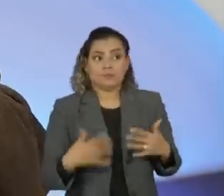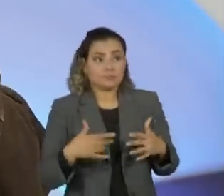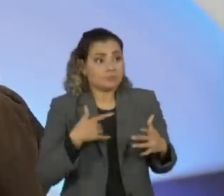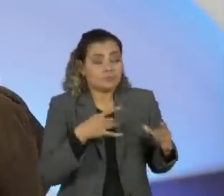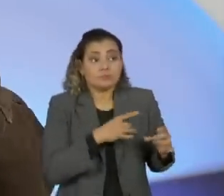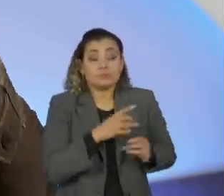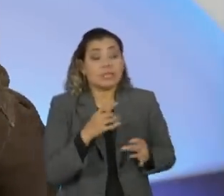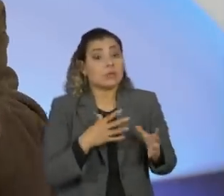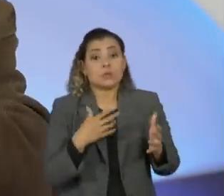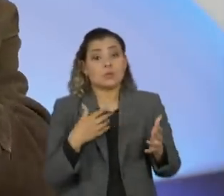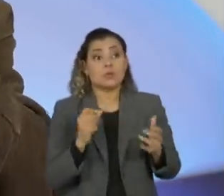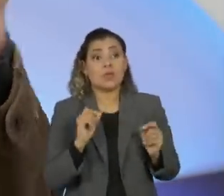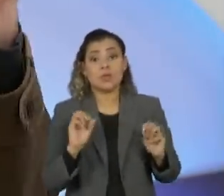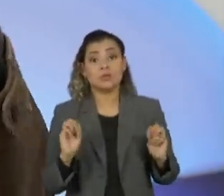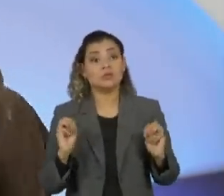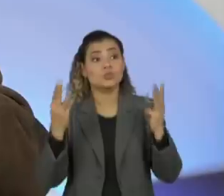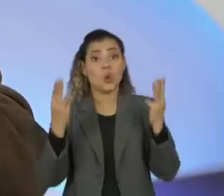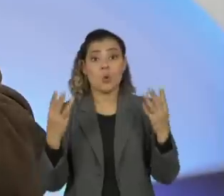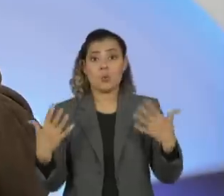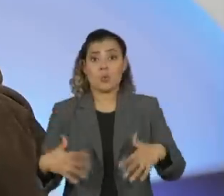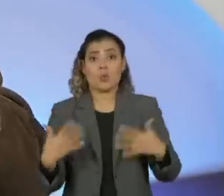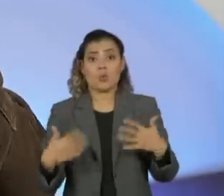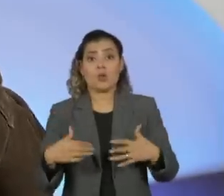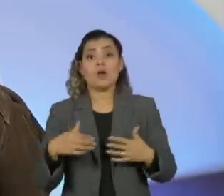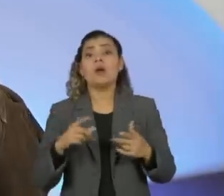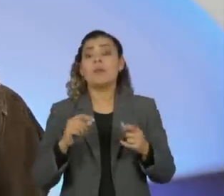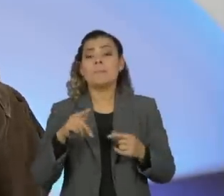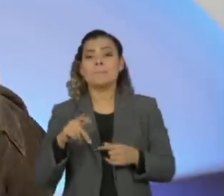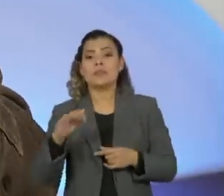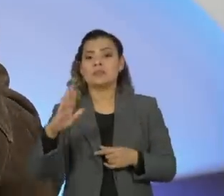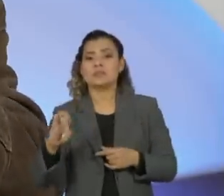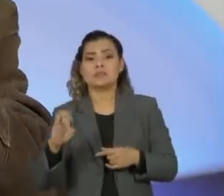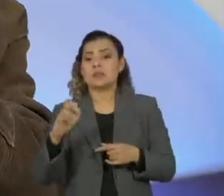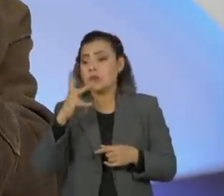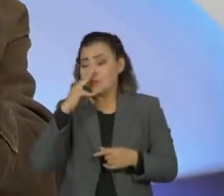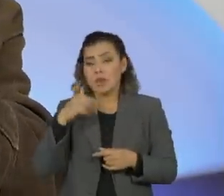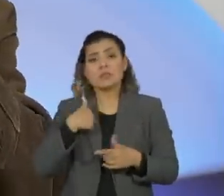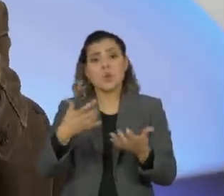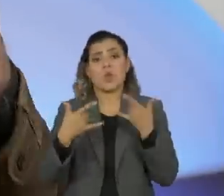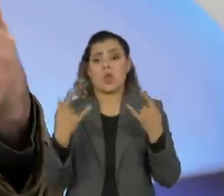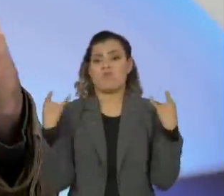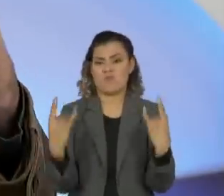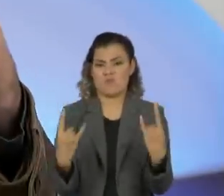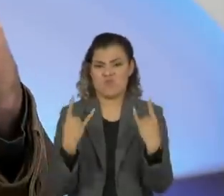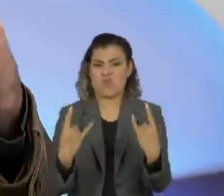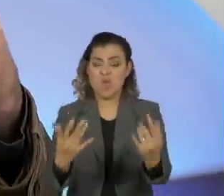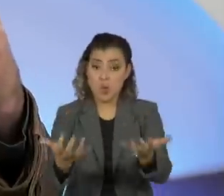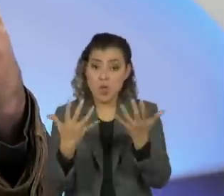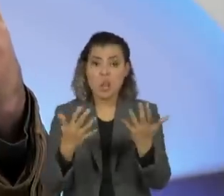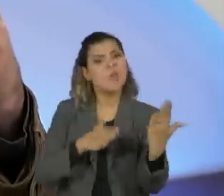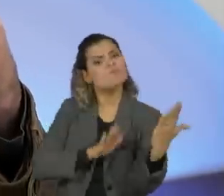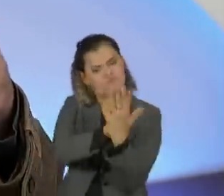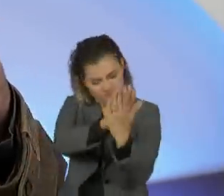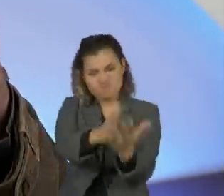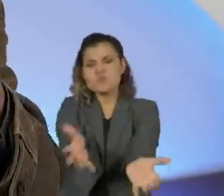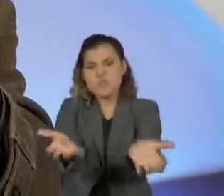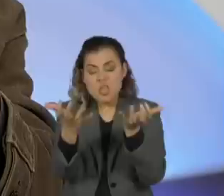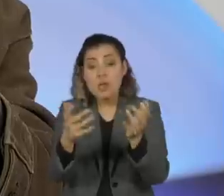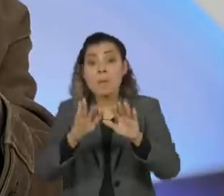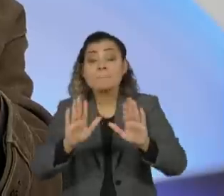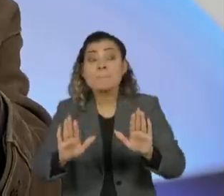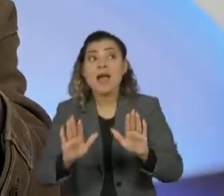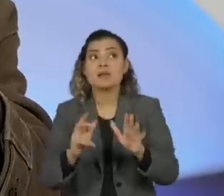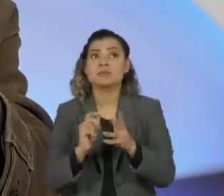estar no show do lado do Prince, porque eu achava o Prince genial. Eu falei, eu quero fazer metal porque eu queria confrontamento, mas eu fiz